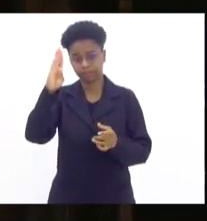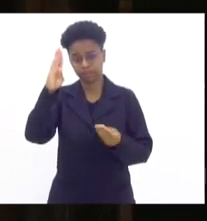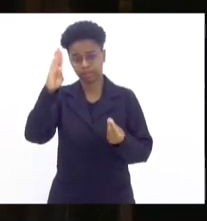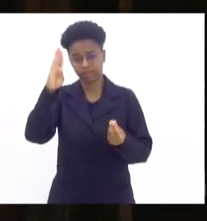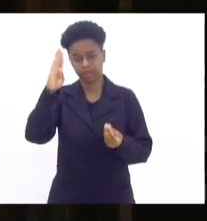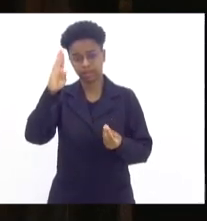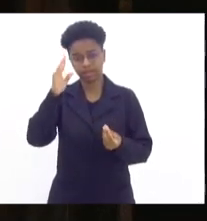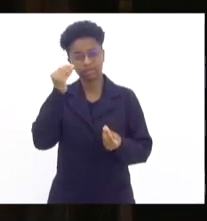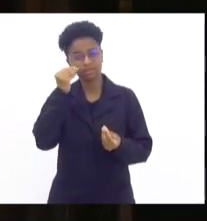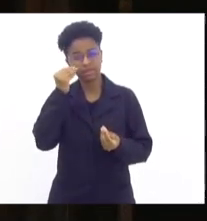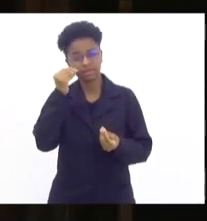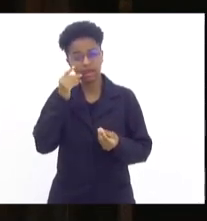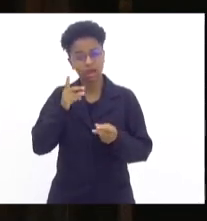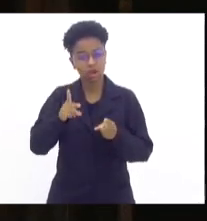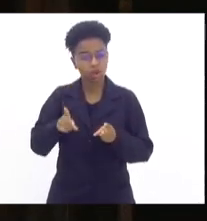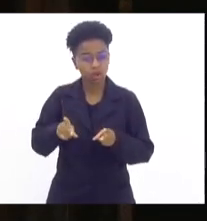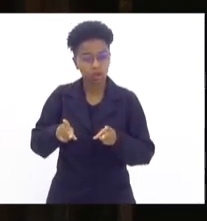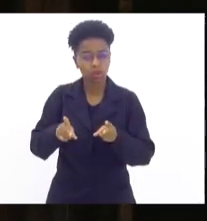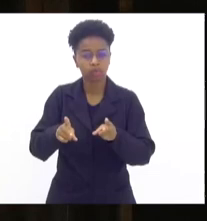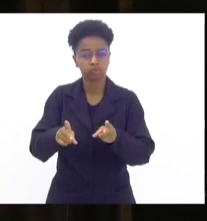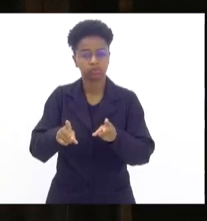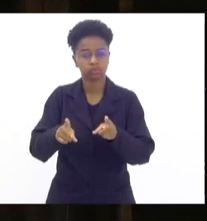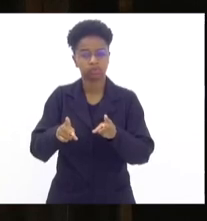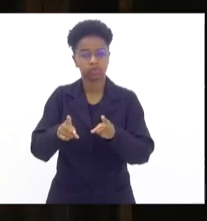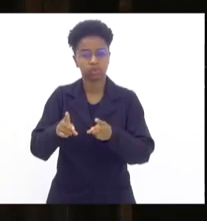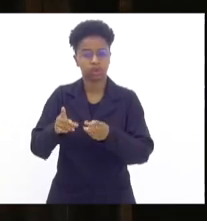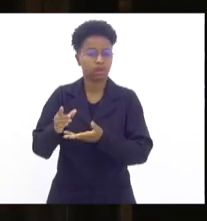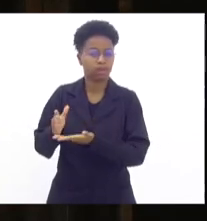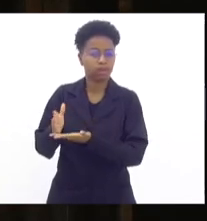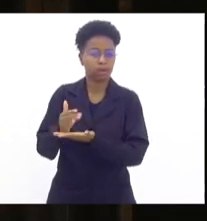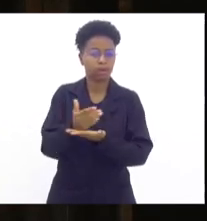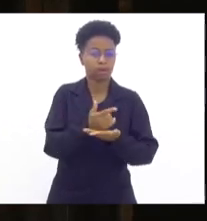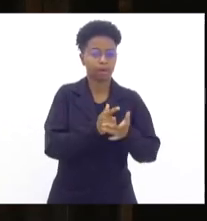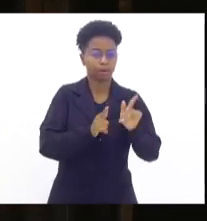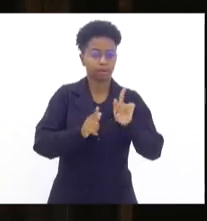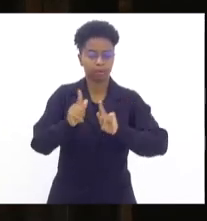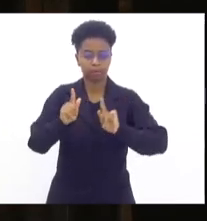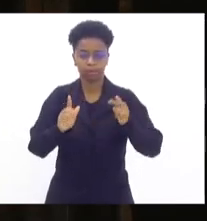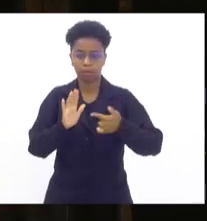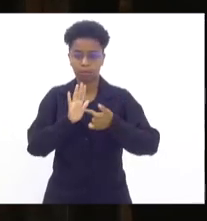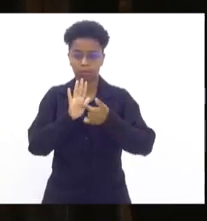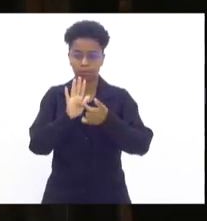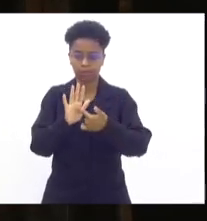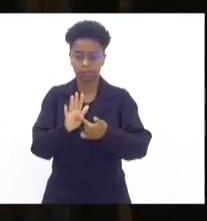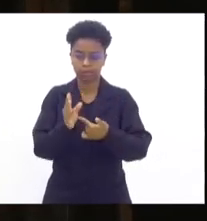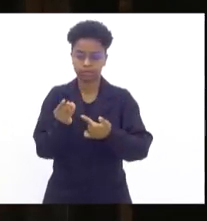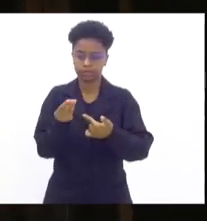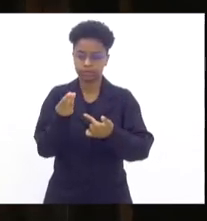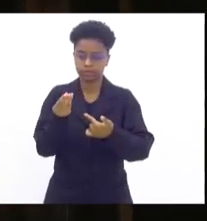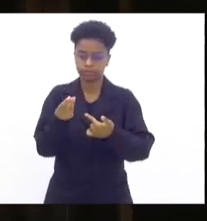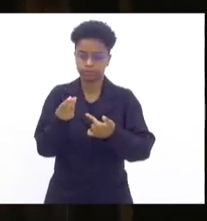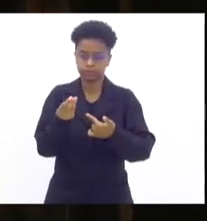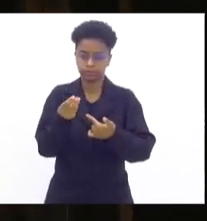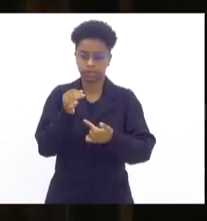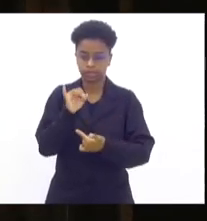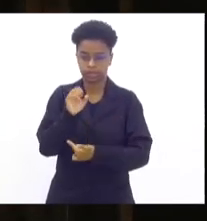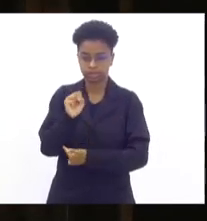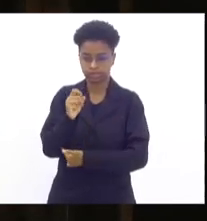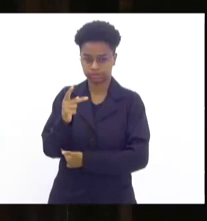conseguindo manter os índices dos indicadores do nosso ISP,